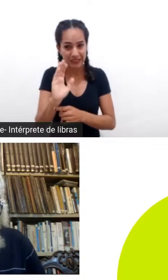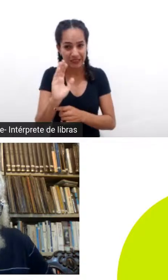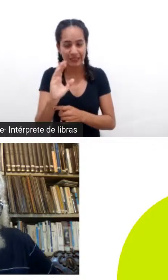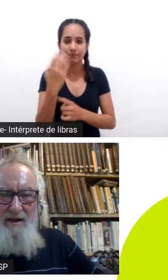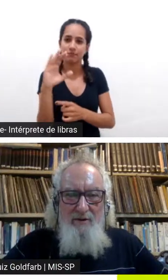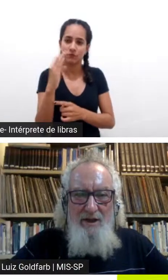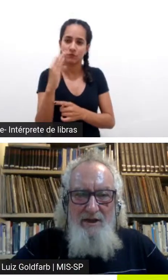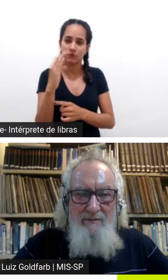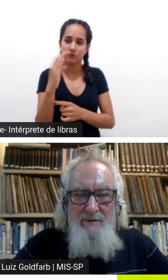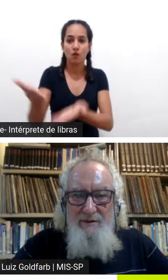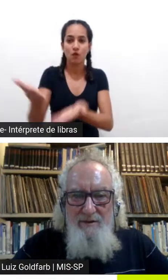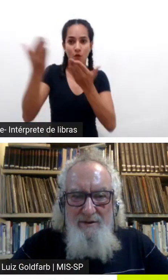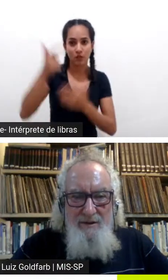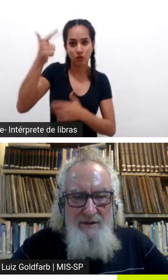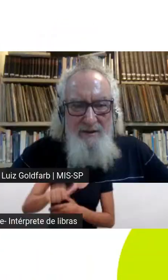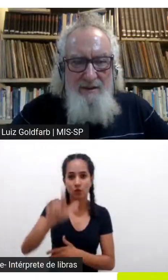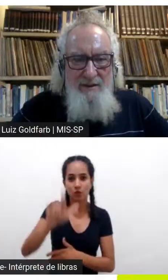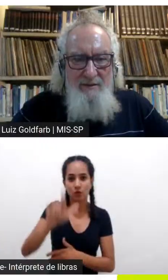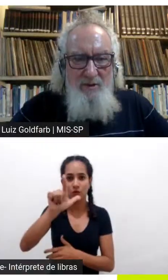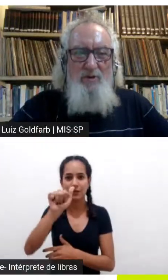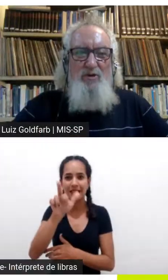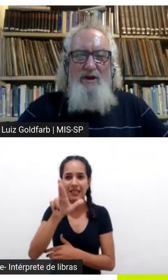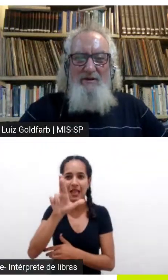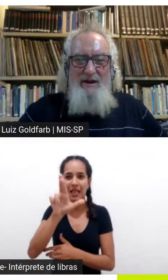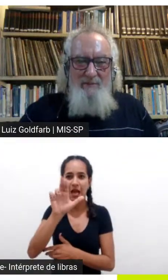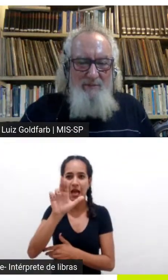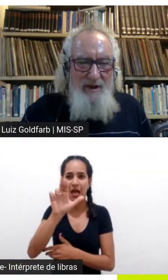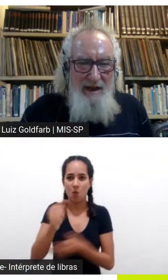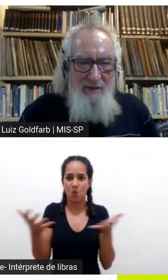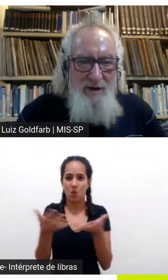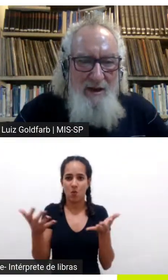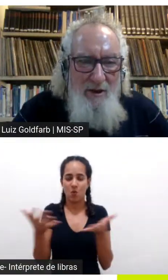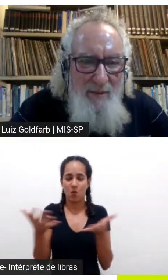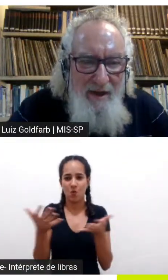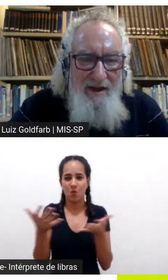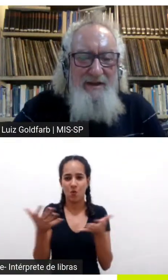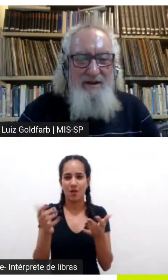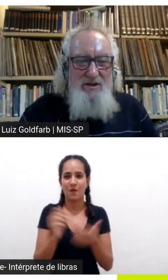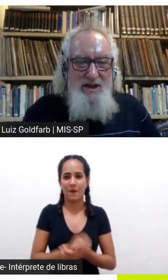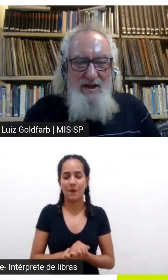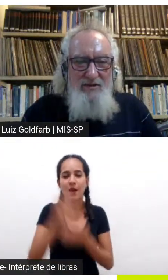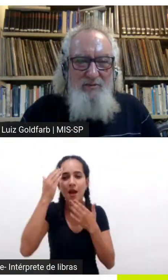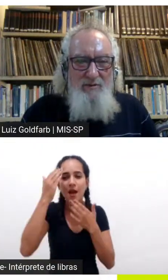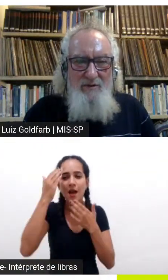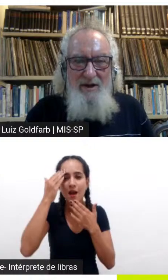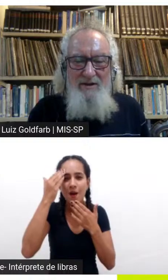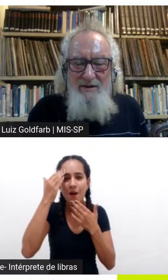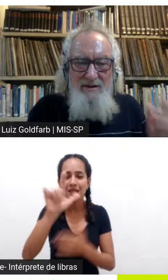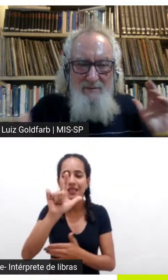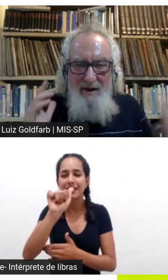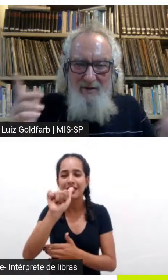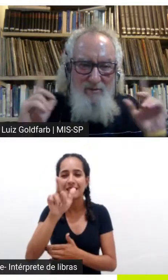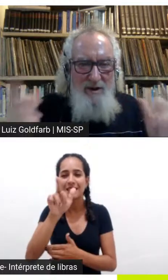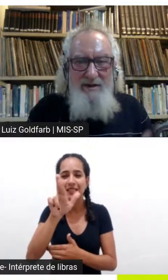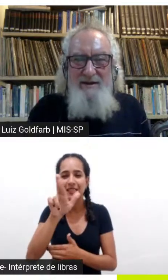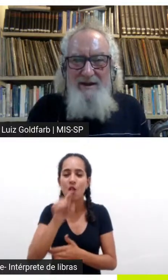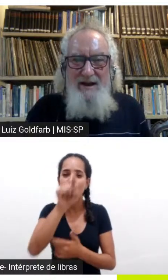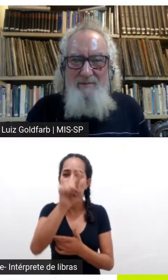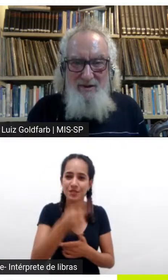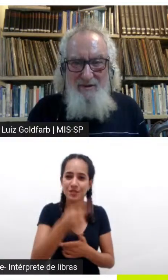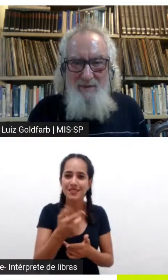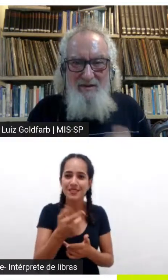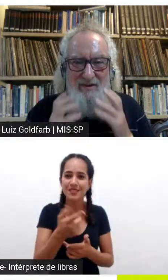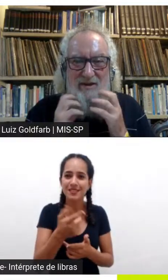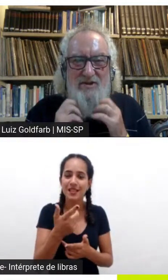arena cadê a Laurinha pronto Laura obrigado Laura pela indicação do Ivan mais uma